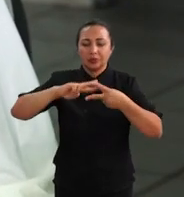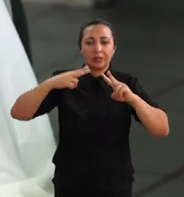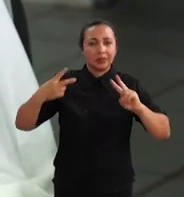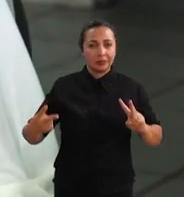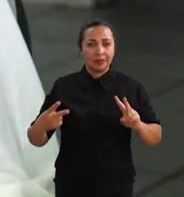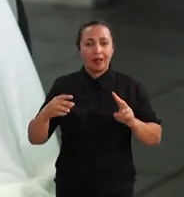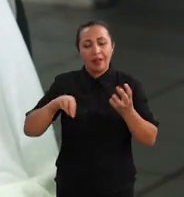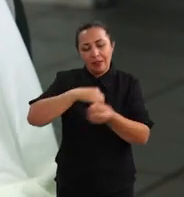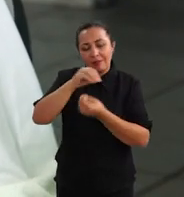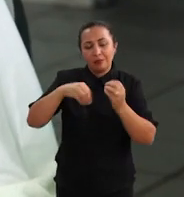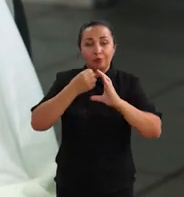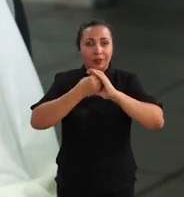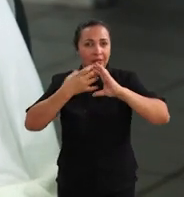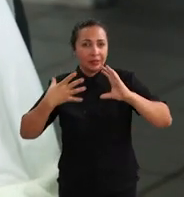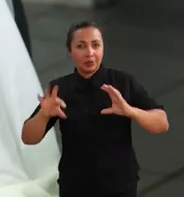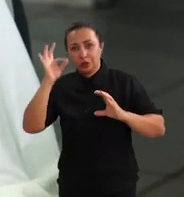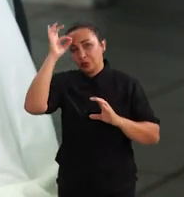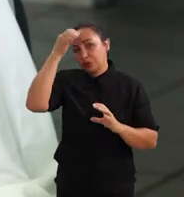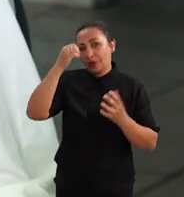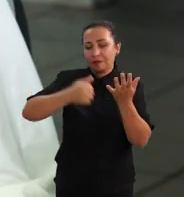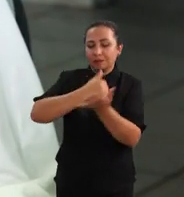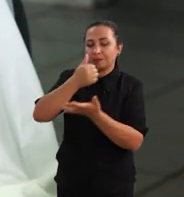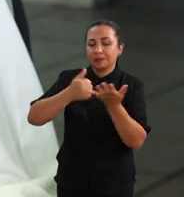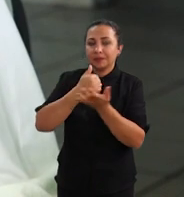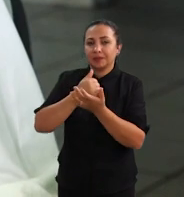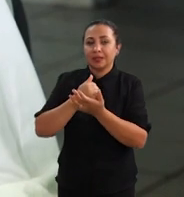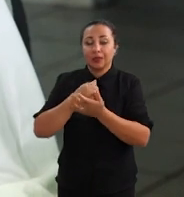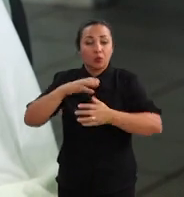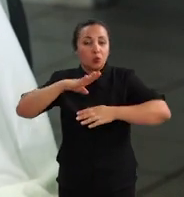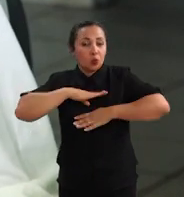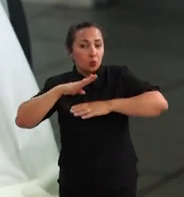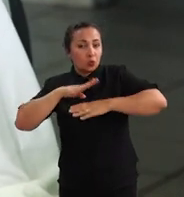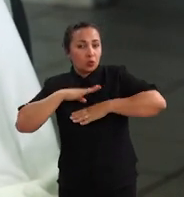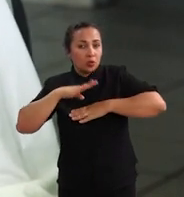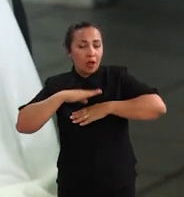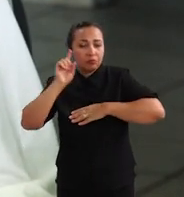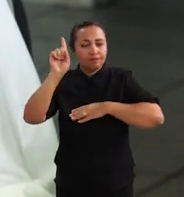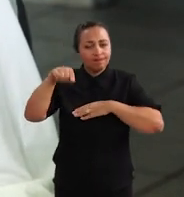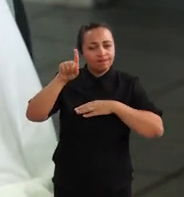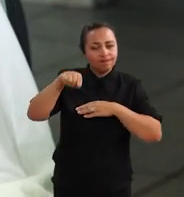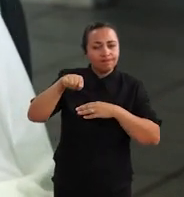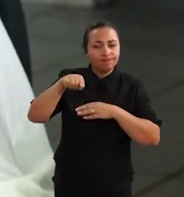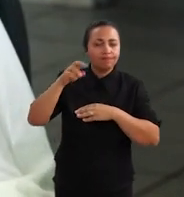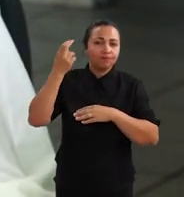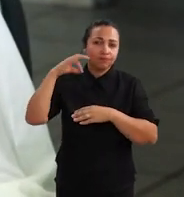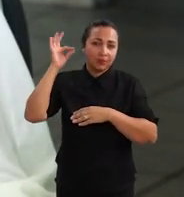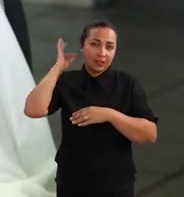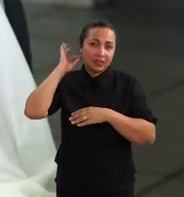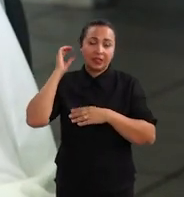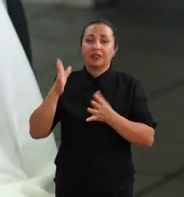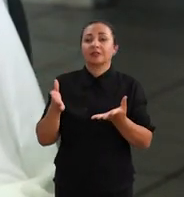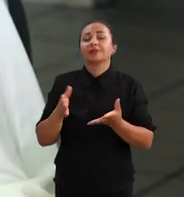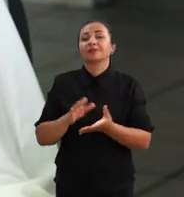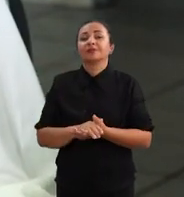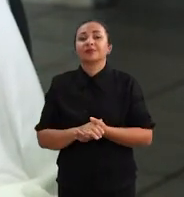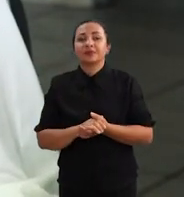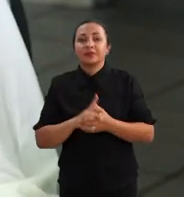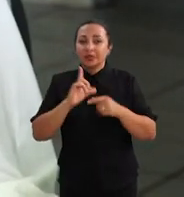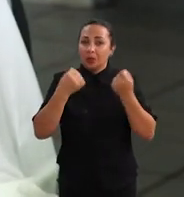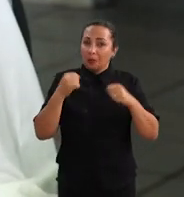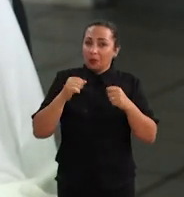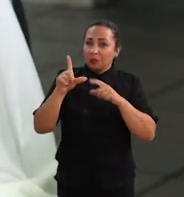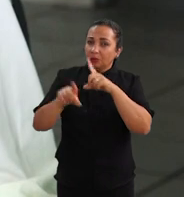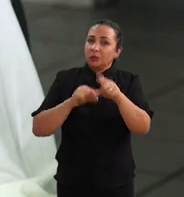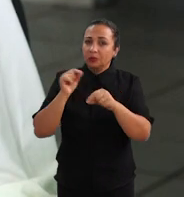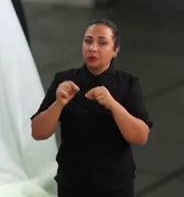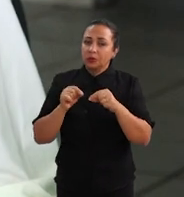você envolve uma característica só, você vai se basear na performance desses, vamos dizer, aqui no caso da gente, aqui das abelhas, e